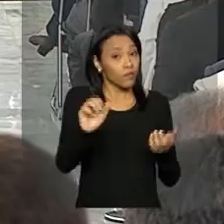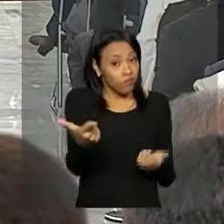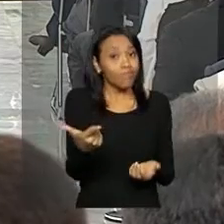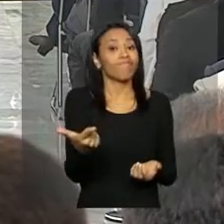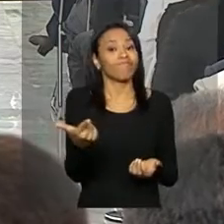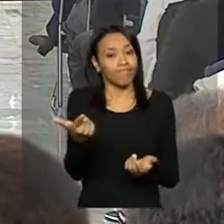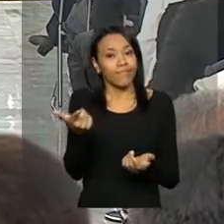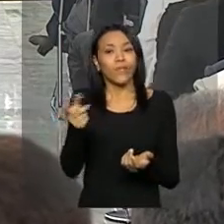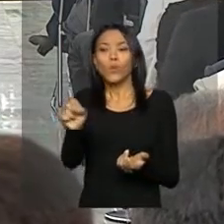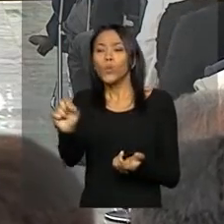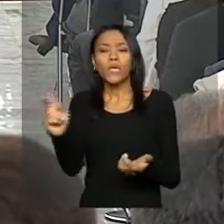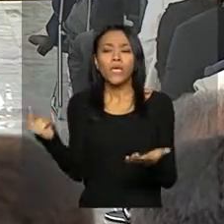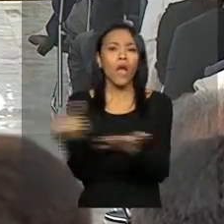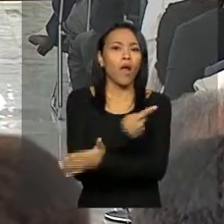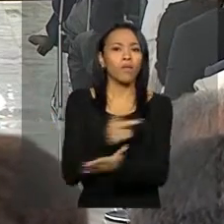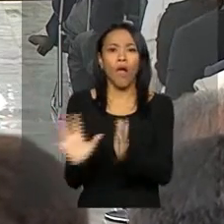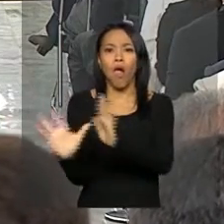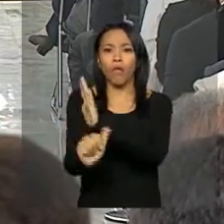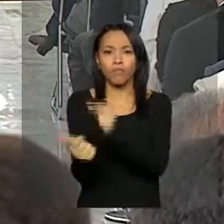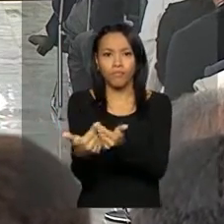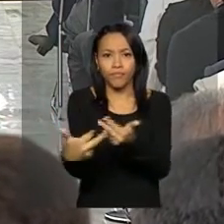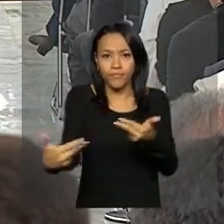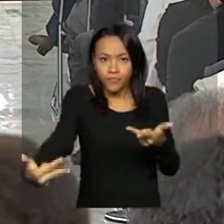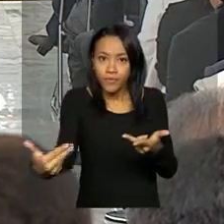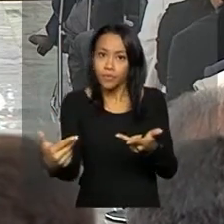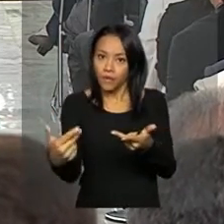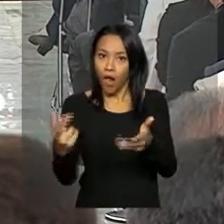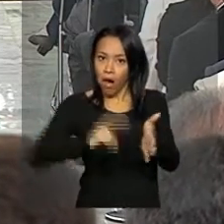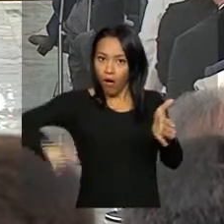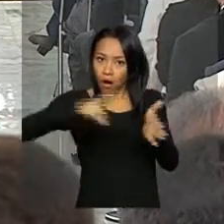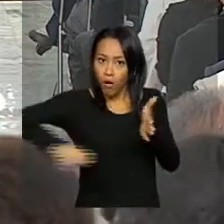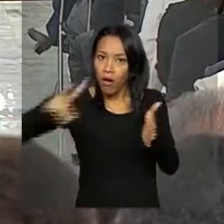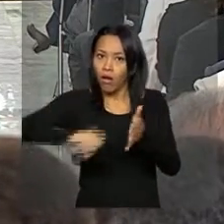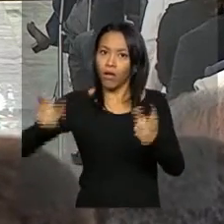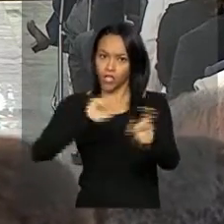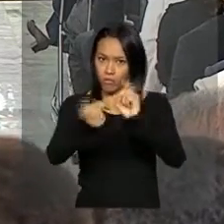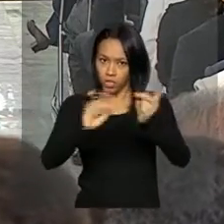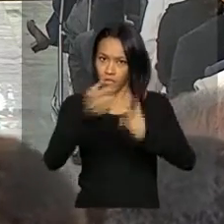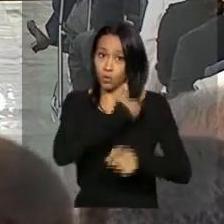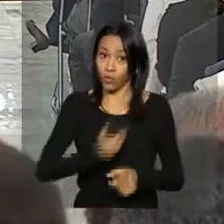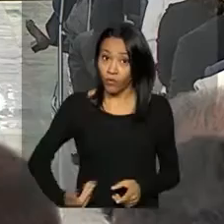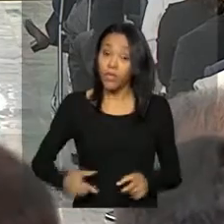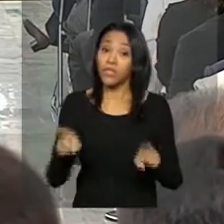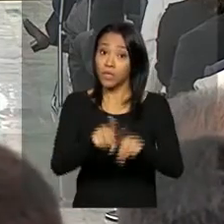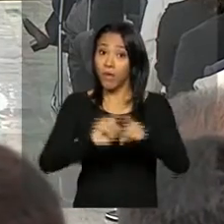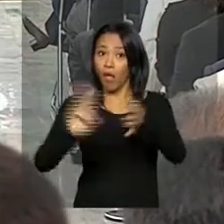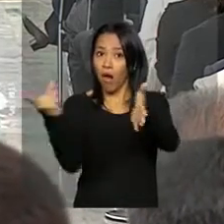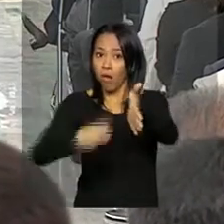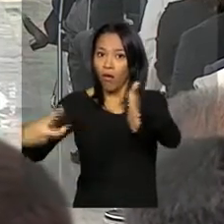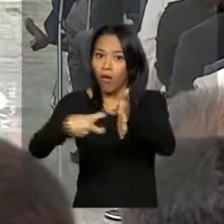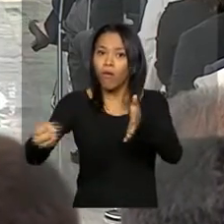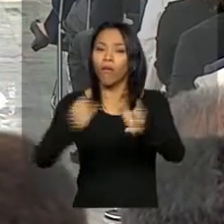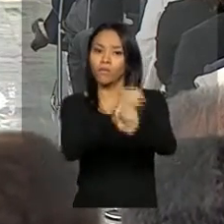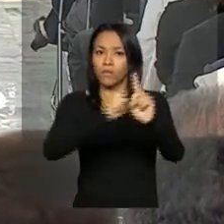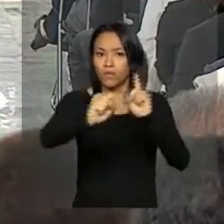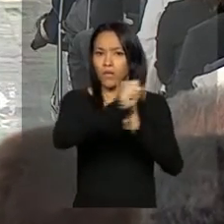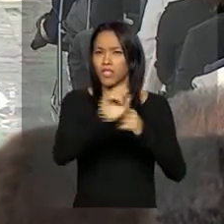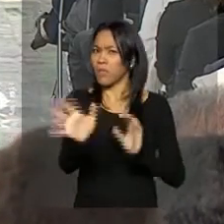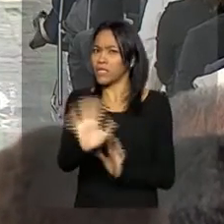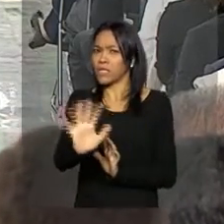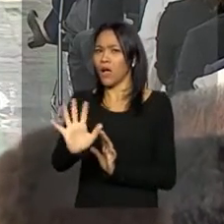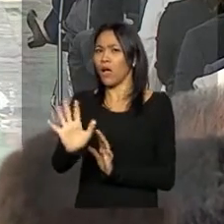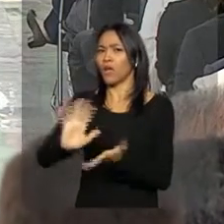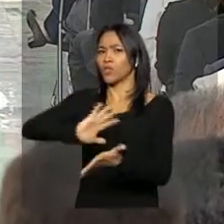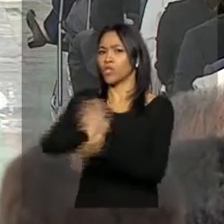integral dos danos causados à administração pública e à sociedade, mas sem destruir empresas ou